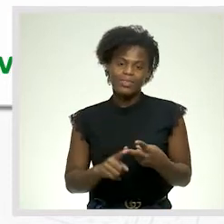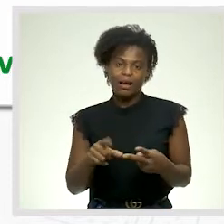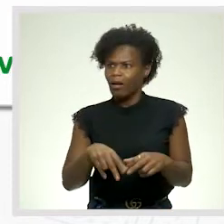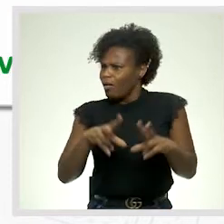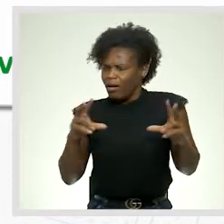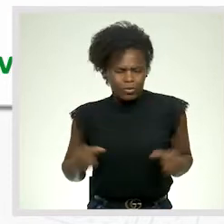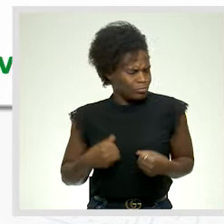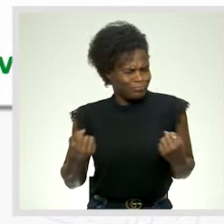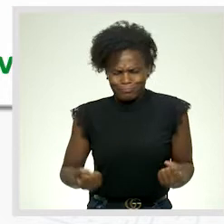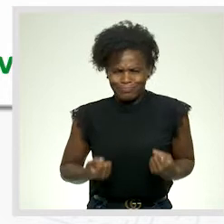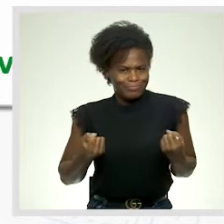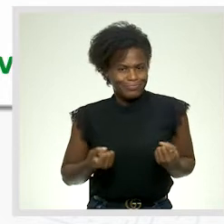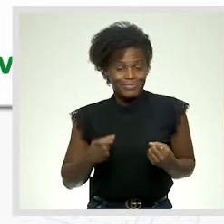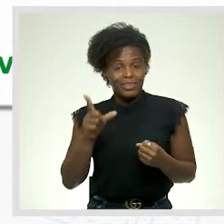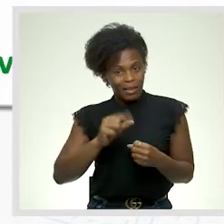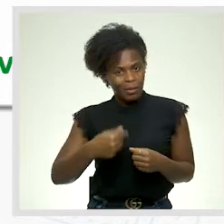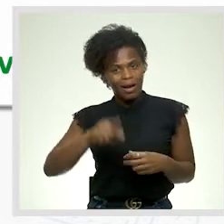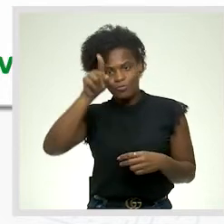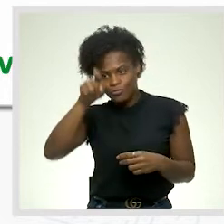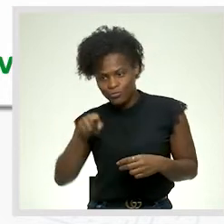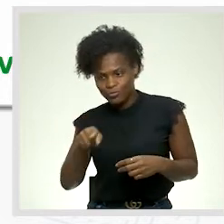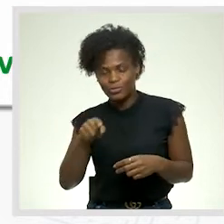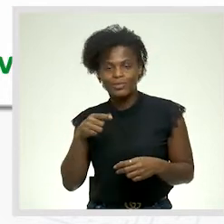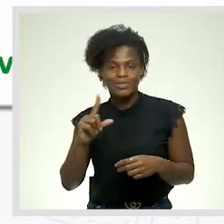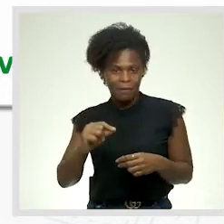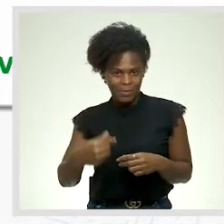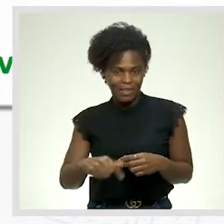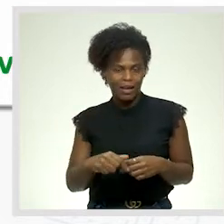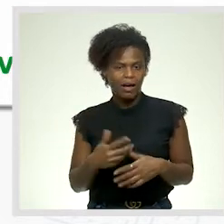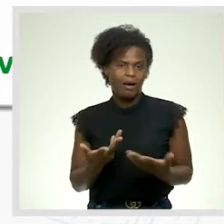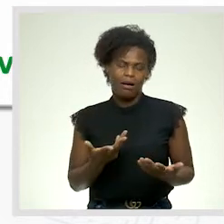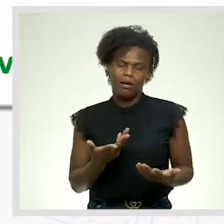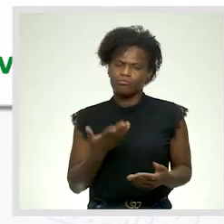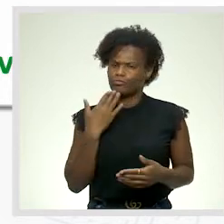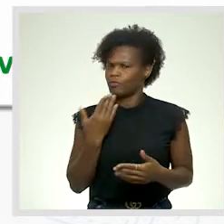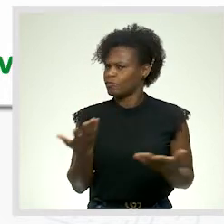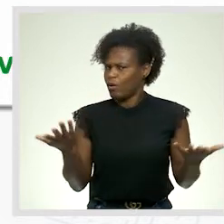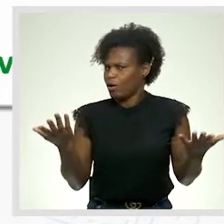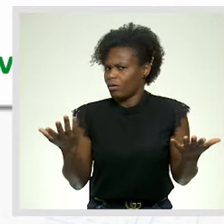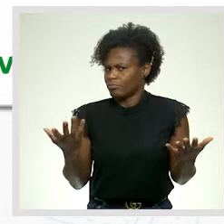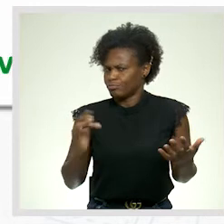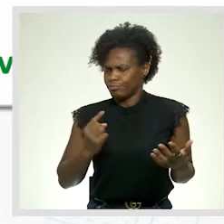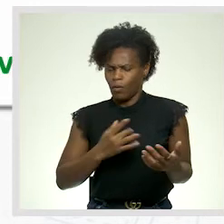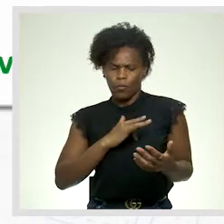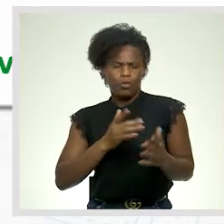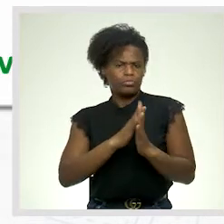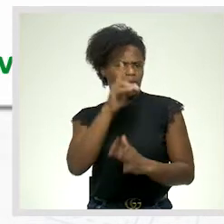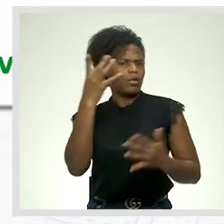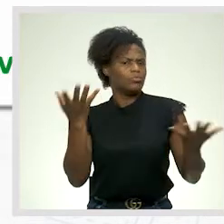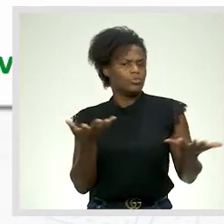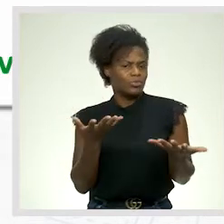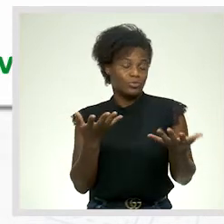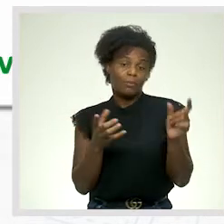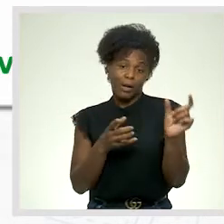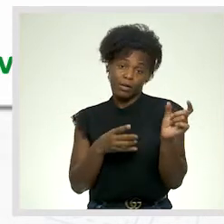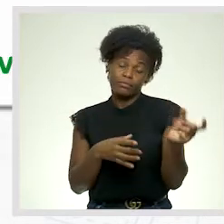aguenta. Também termina com um ponto de exclamação. Pelo amor de Deus! Nós ainda temos